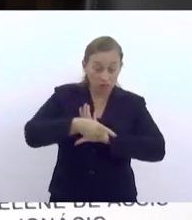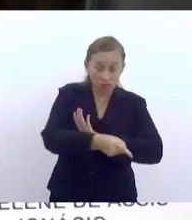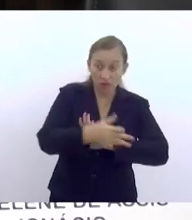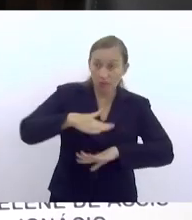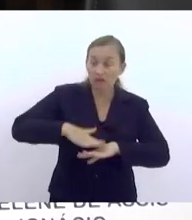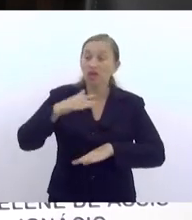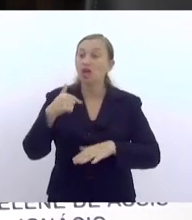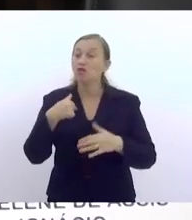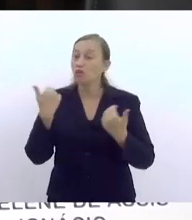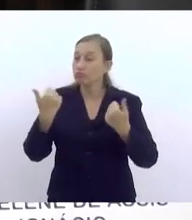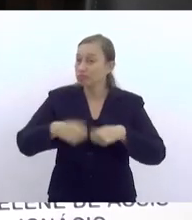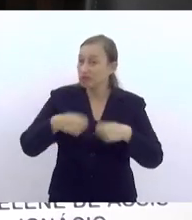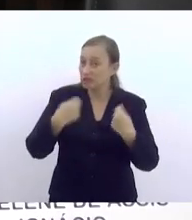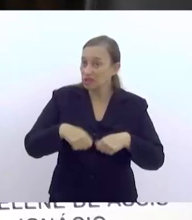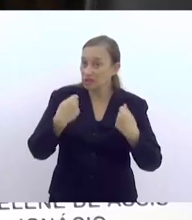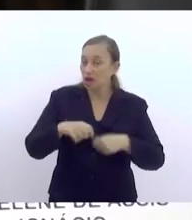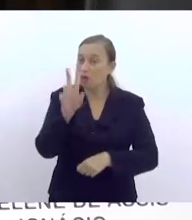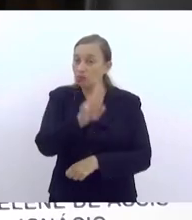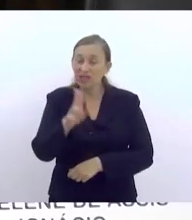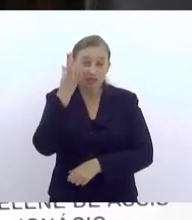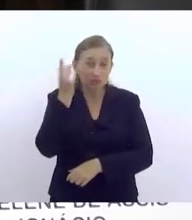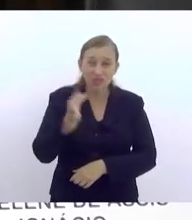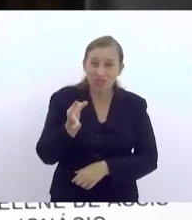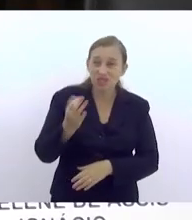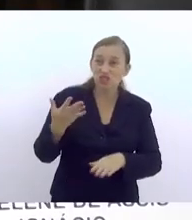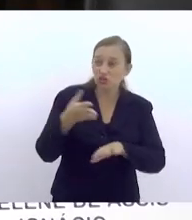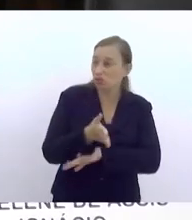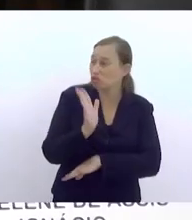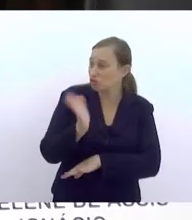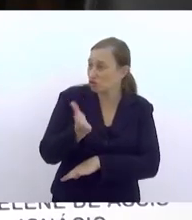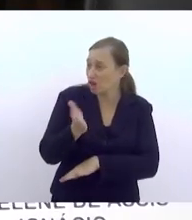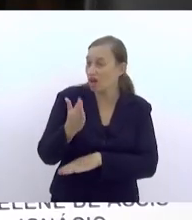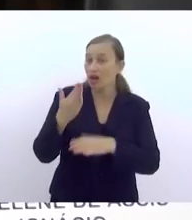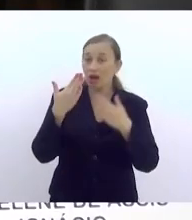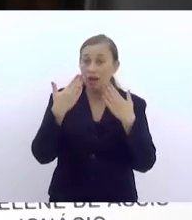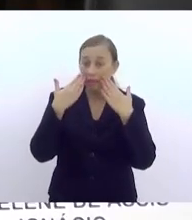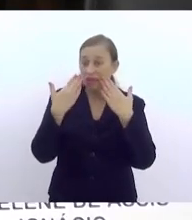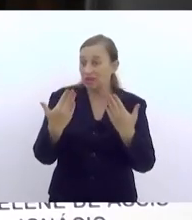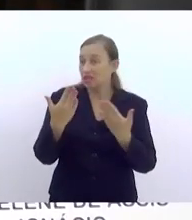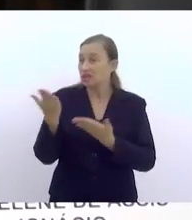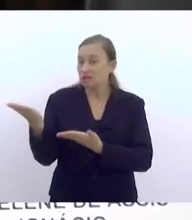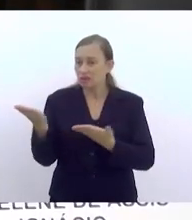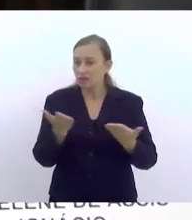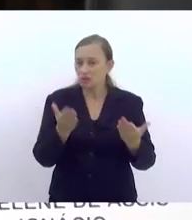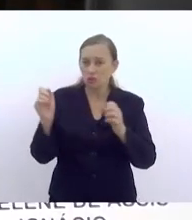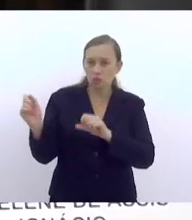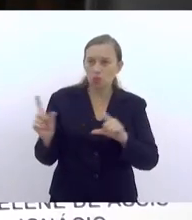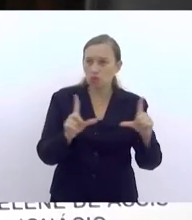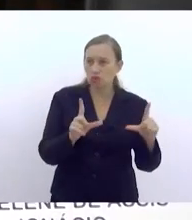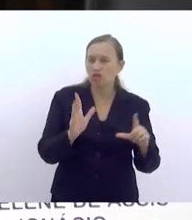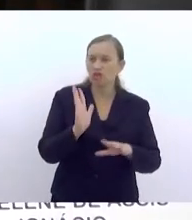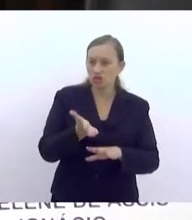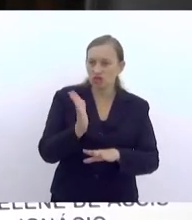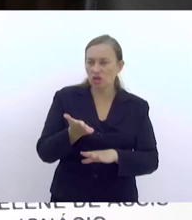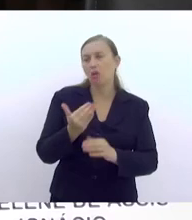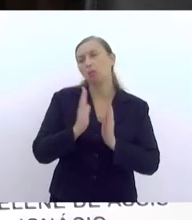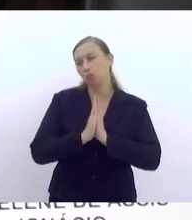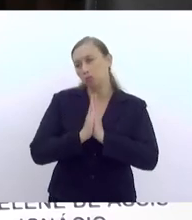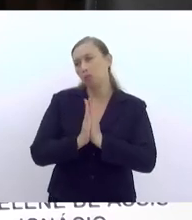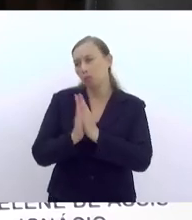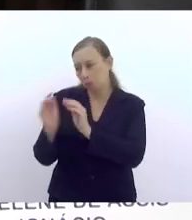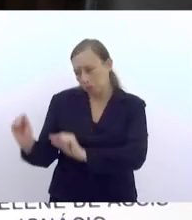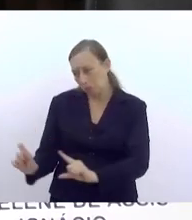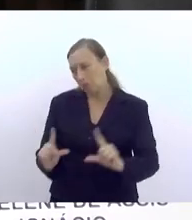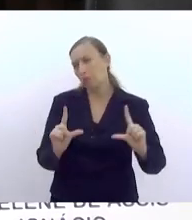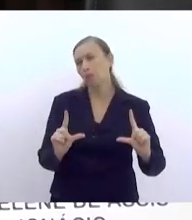Eu vou precisar usar, eu não sei se já chegou lá uma apresentação, já chegou, então, se puder, por favor,